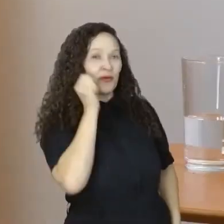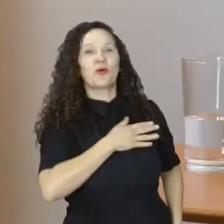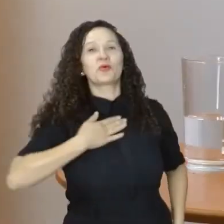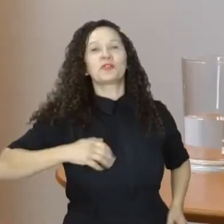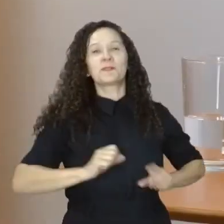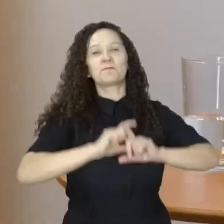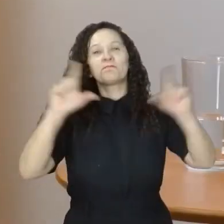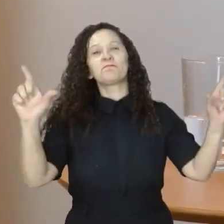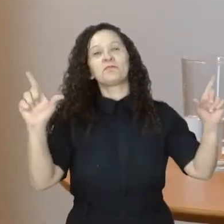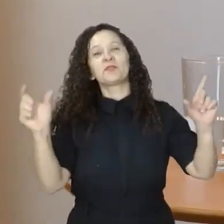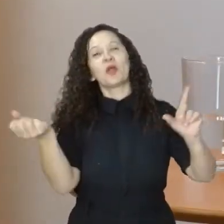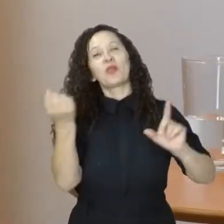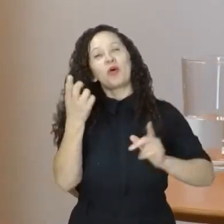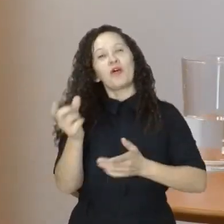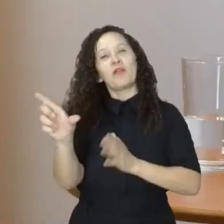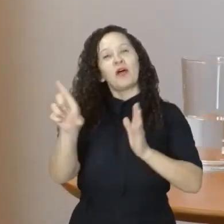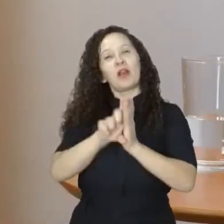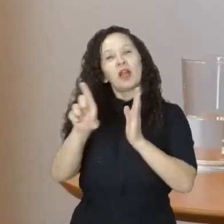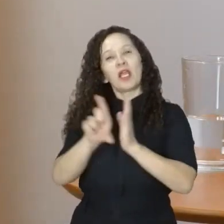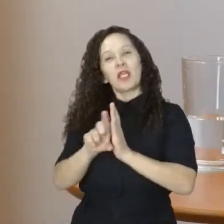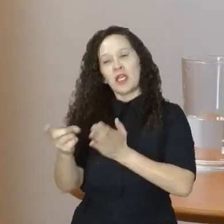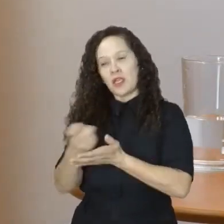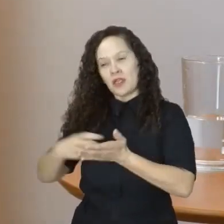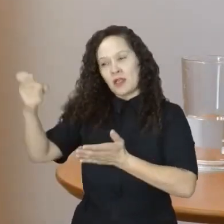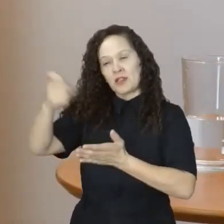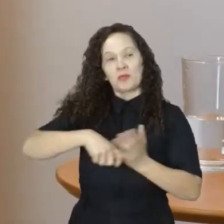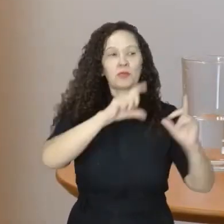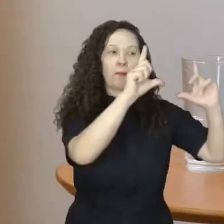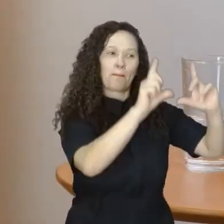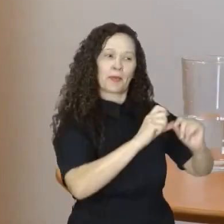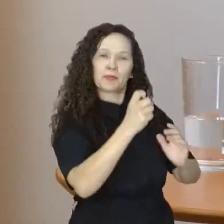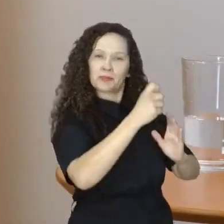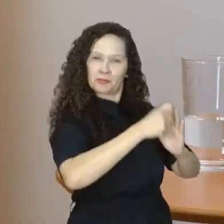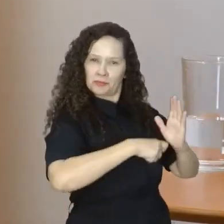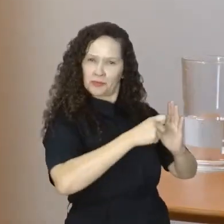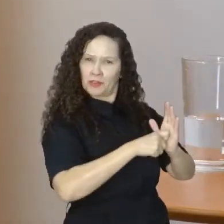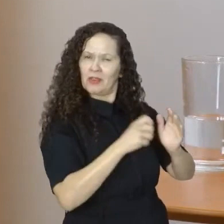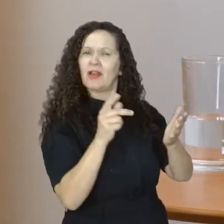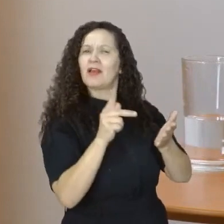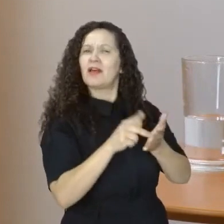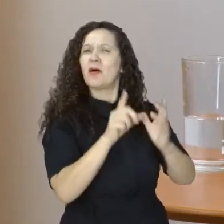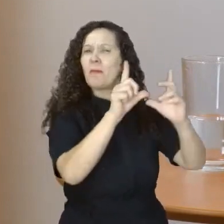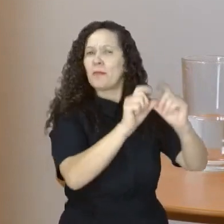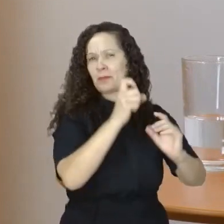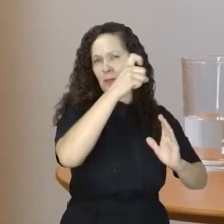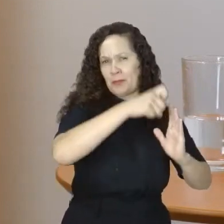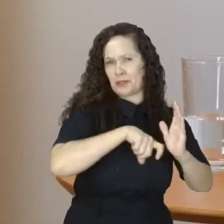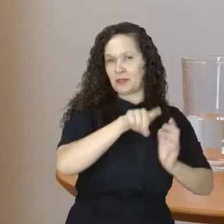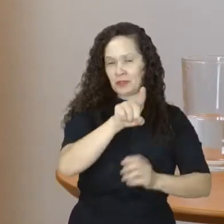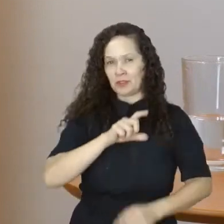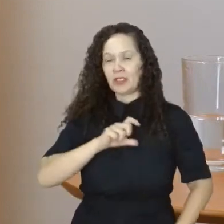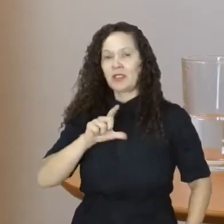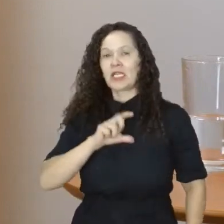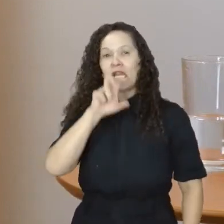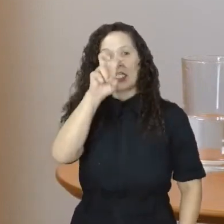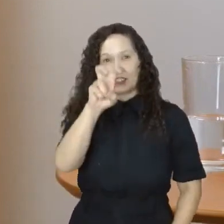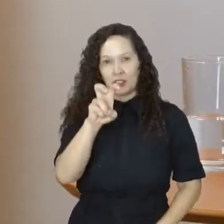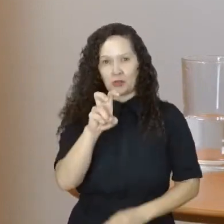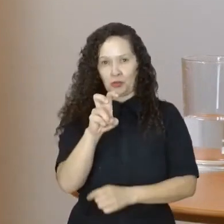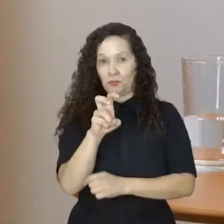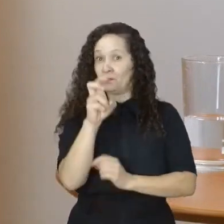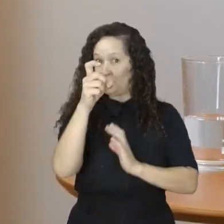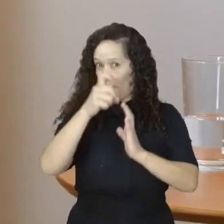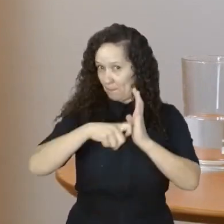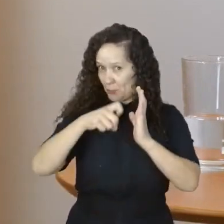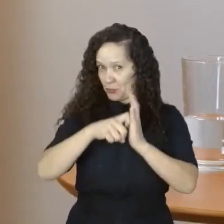Reforma tributária, menos impostos. Na prática, serão menos impostos porque você tem cinco impostos hoje